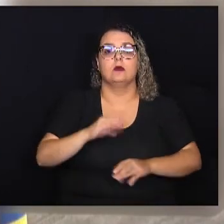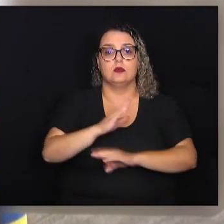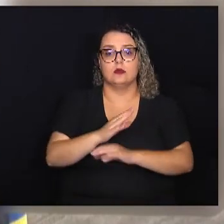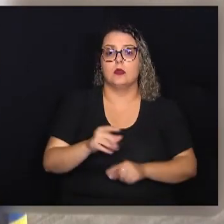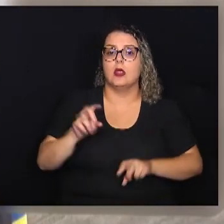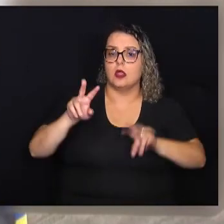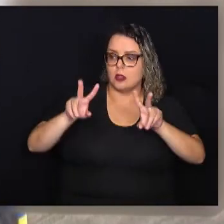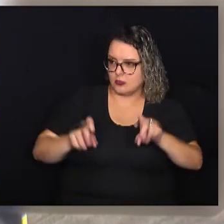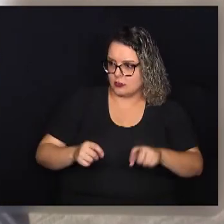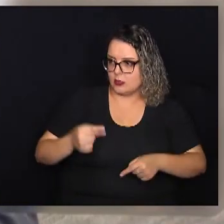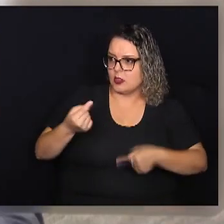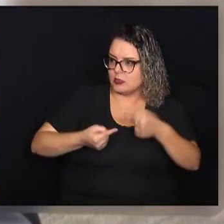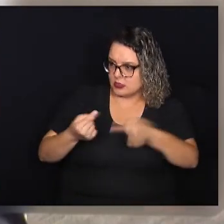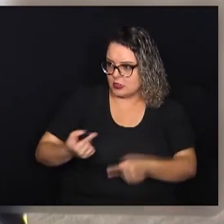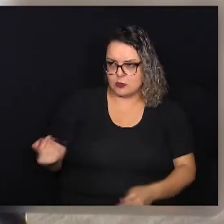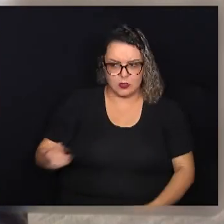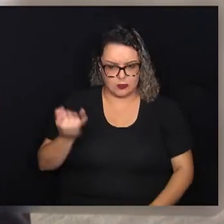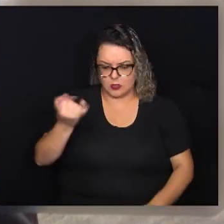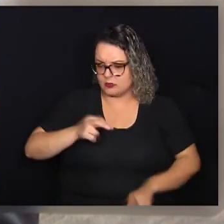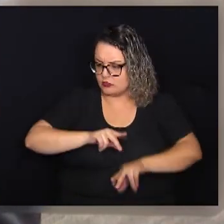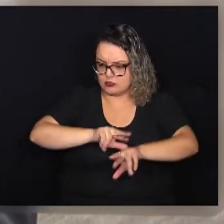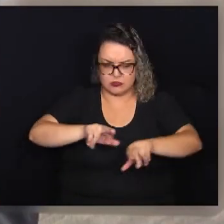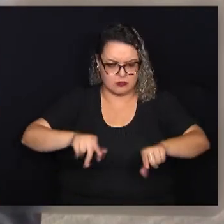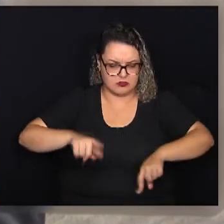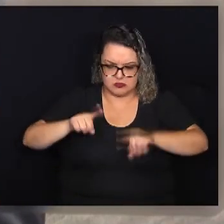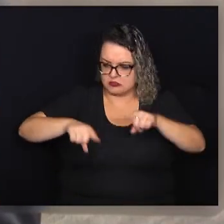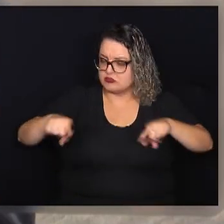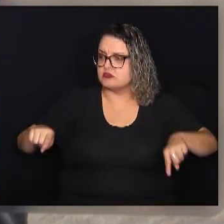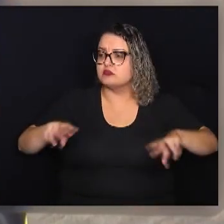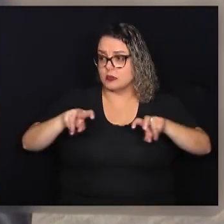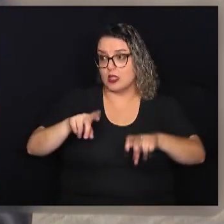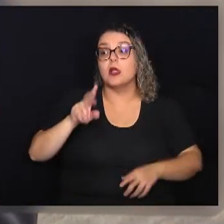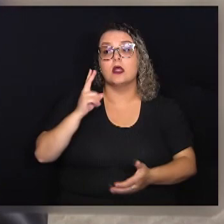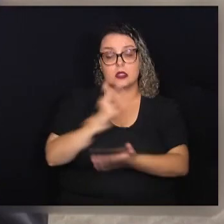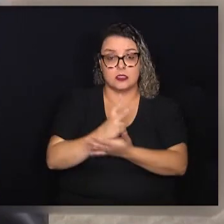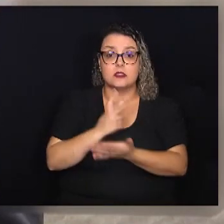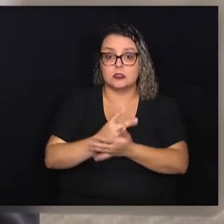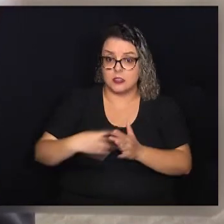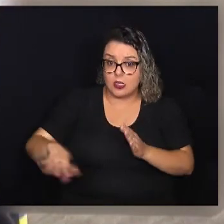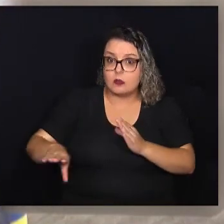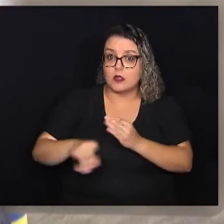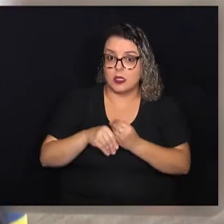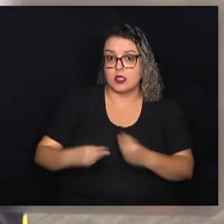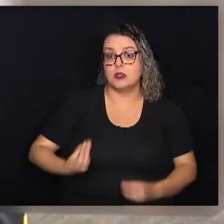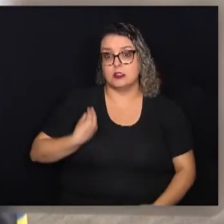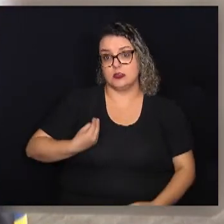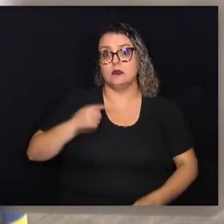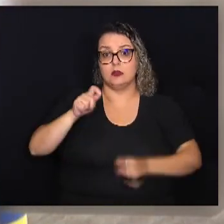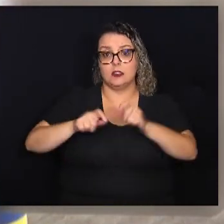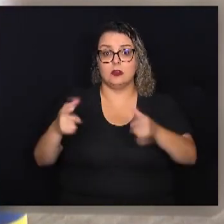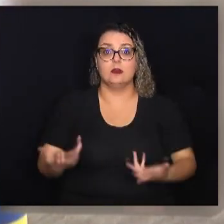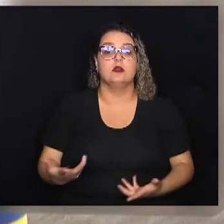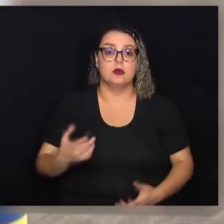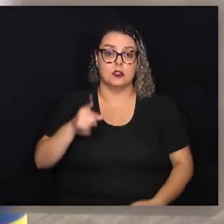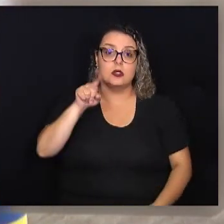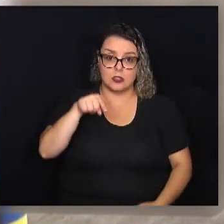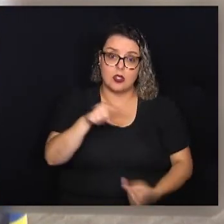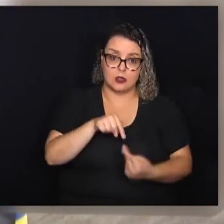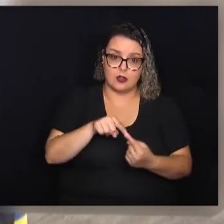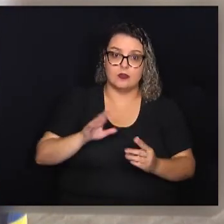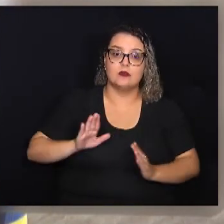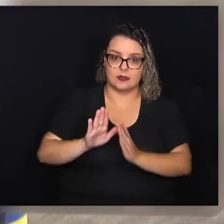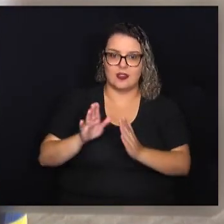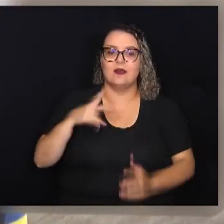importantes, os mais variados temas, sempre acrescenta na vida das pessoas, e foi esse o objetivo da Frente